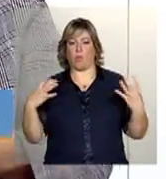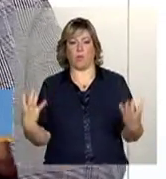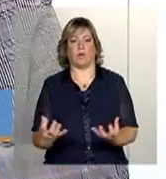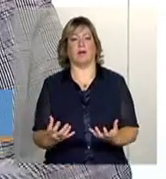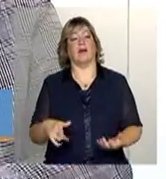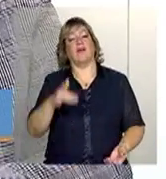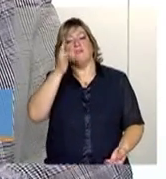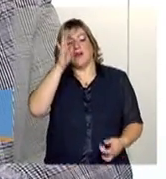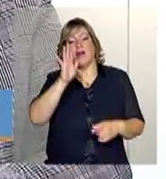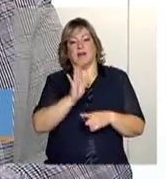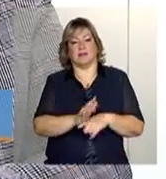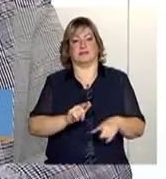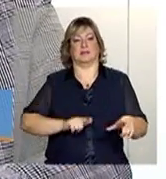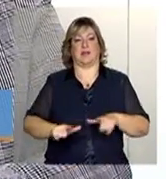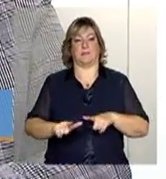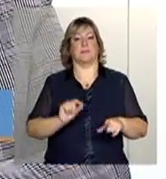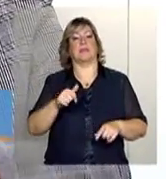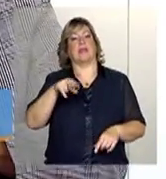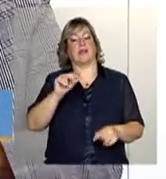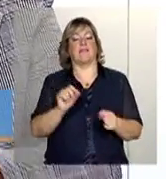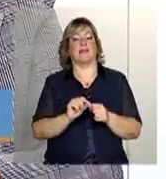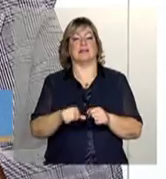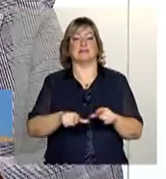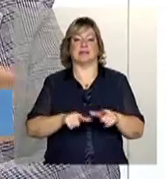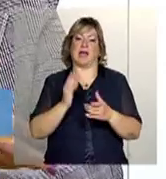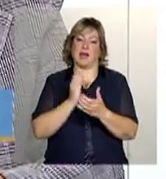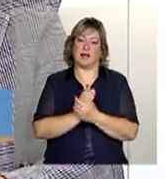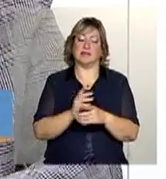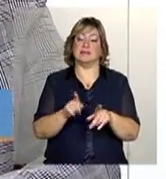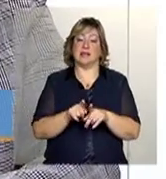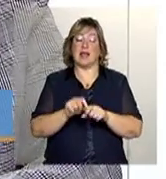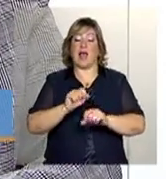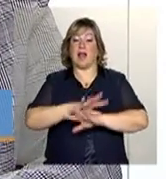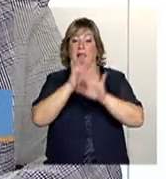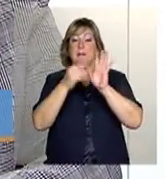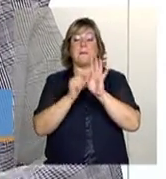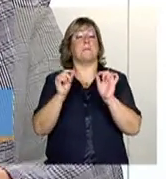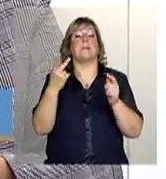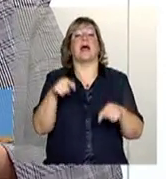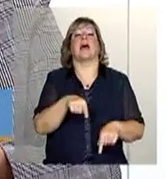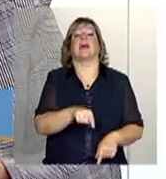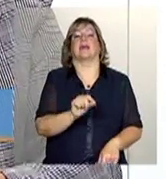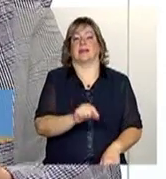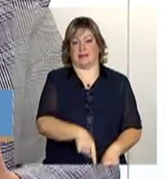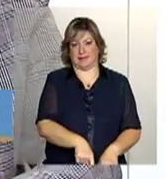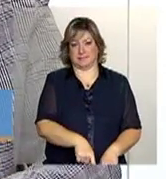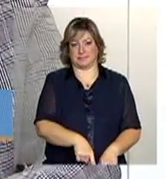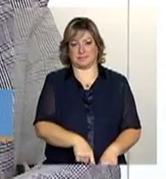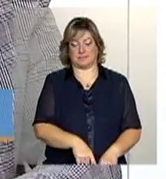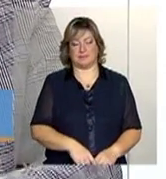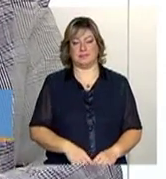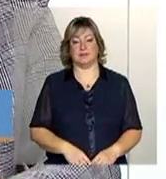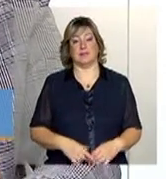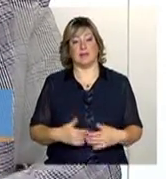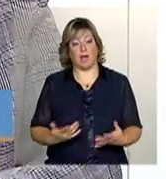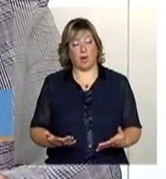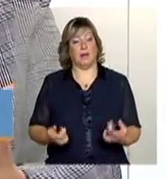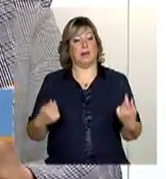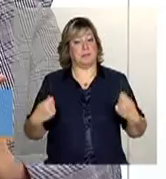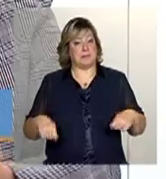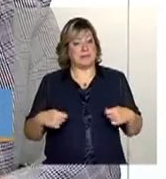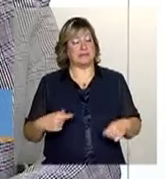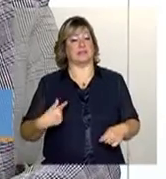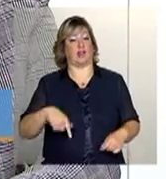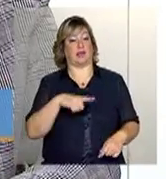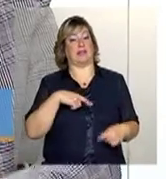facilita o trabalho de quem está fazendo esse cadastramento e, ao mesmo tempo, esclarece para que serve. Então, é realmente assim, a necessidade que a gente